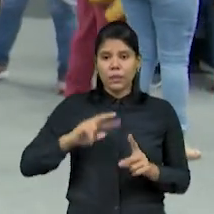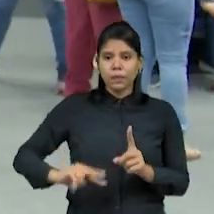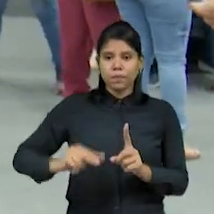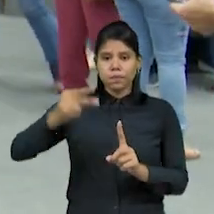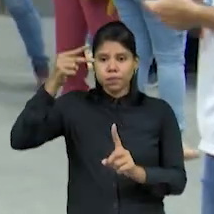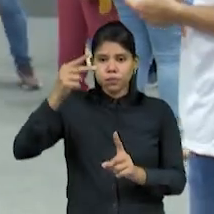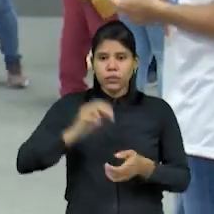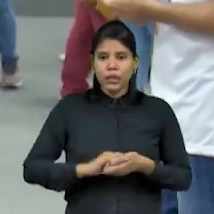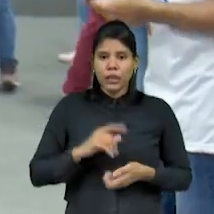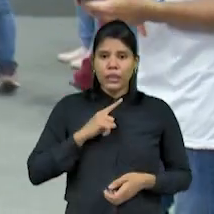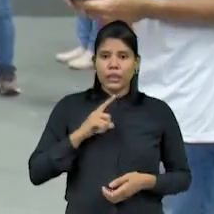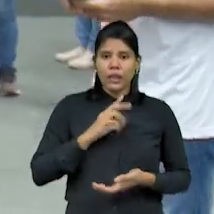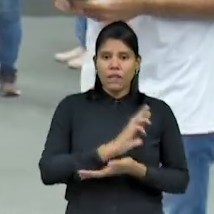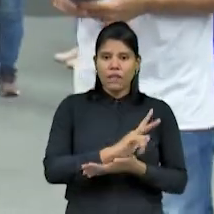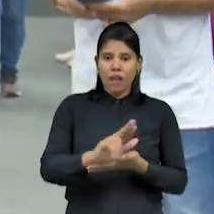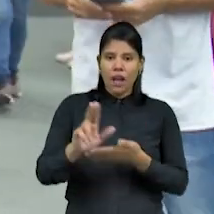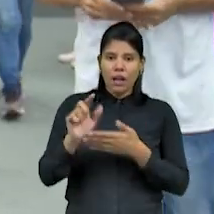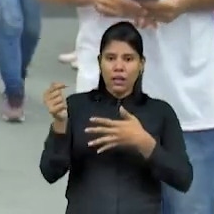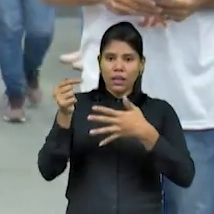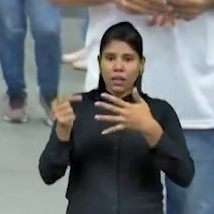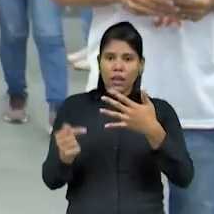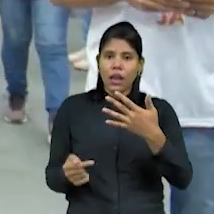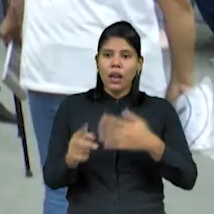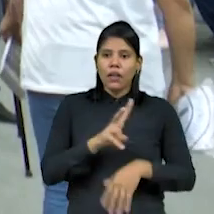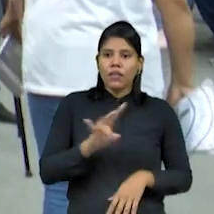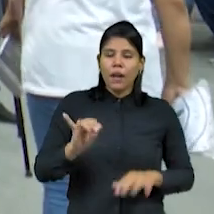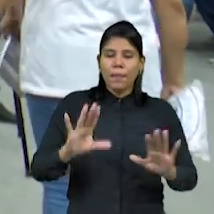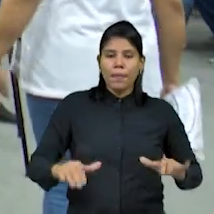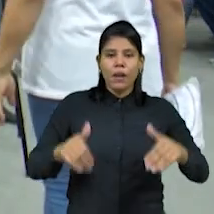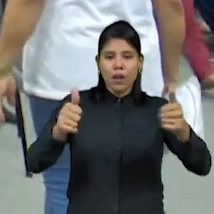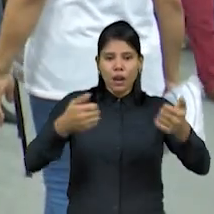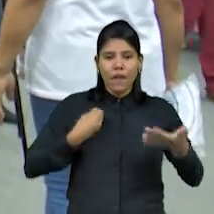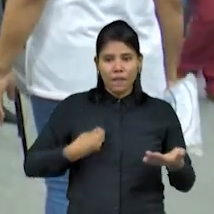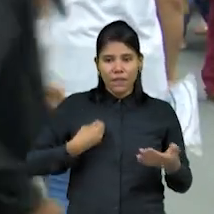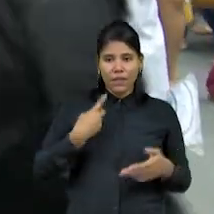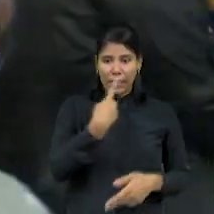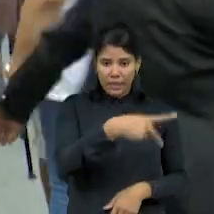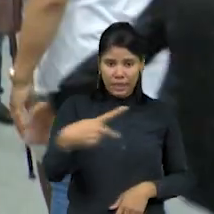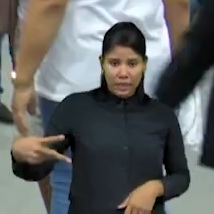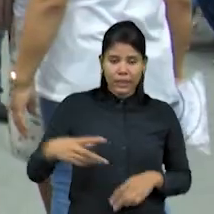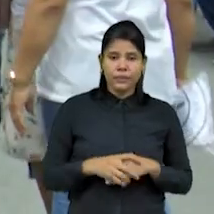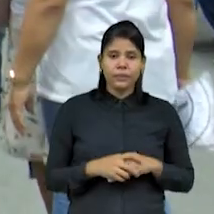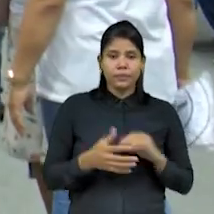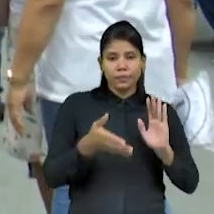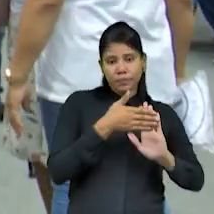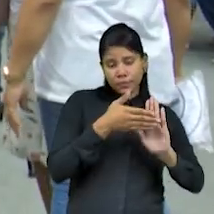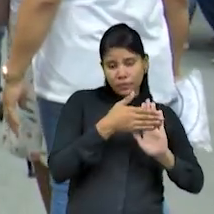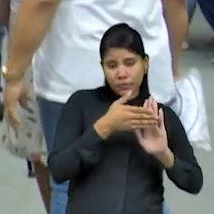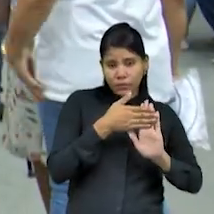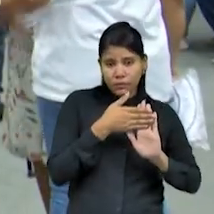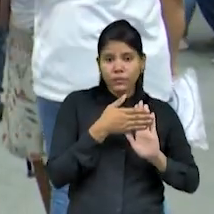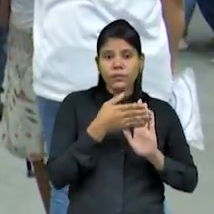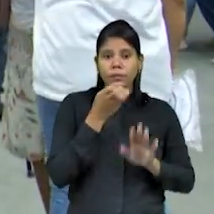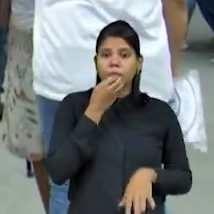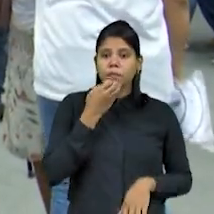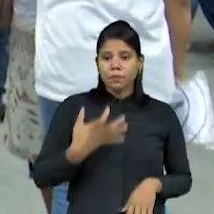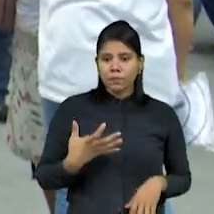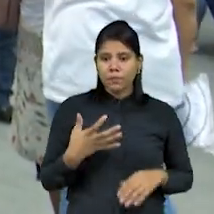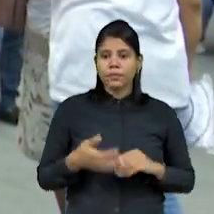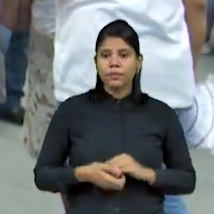pontos que vão melhorar a vida deles. Uma proposta aqui seria um projeto de indicação